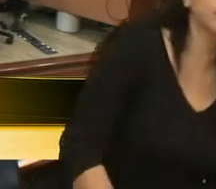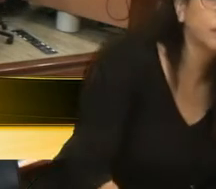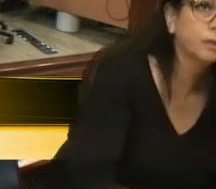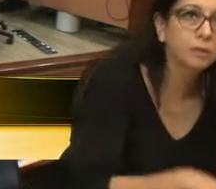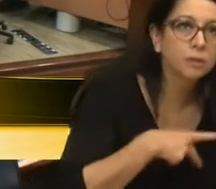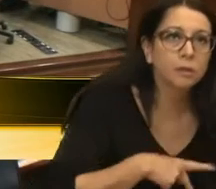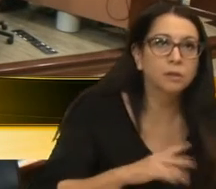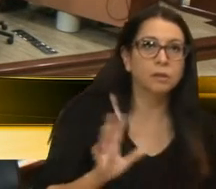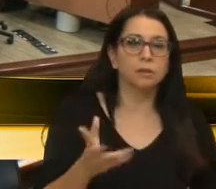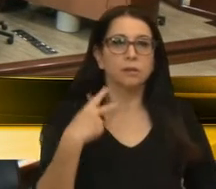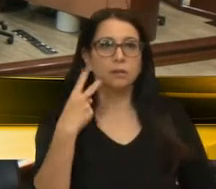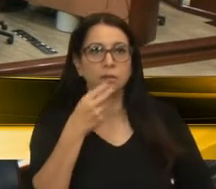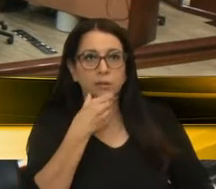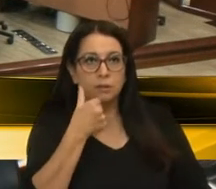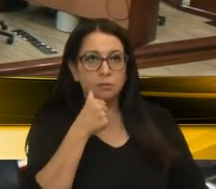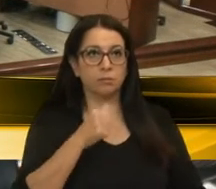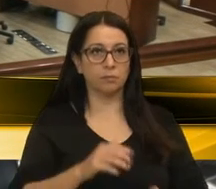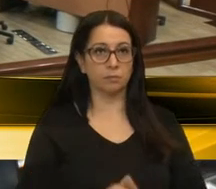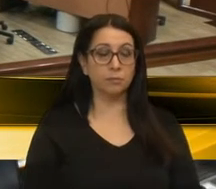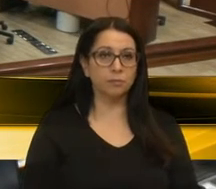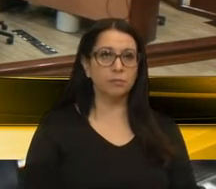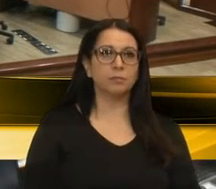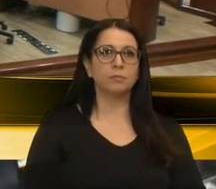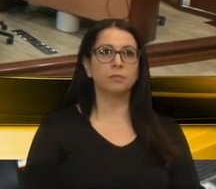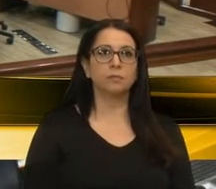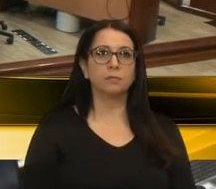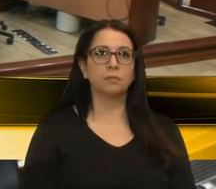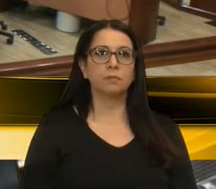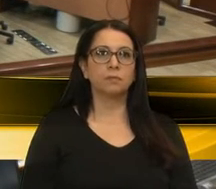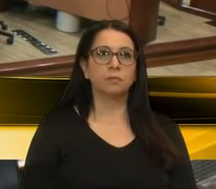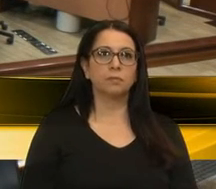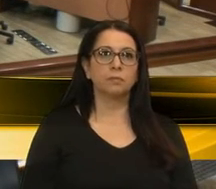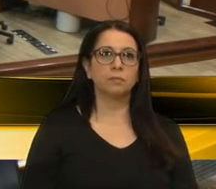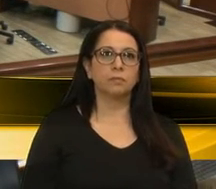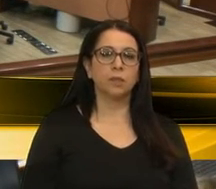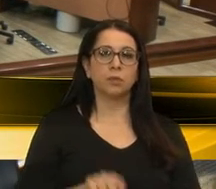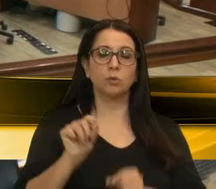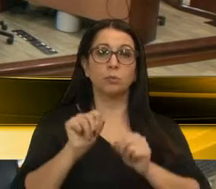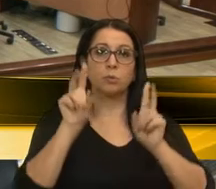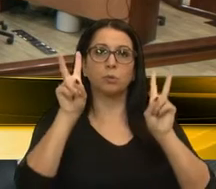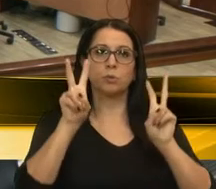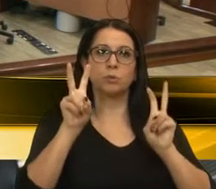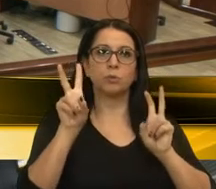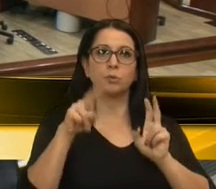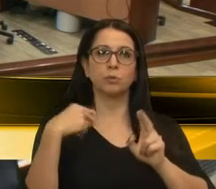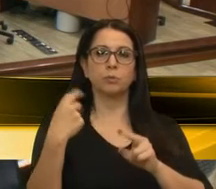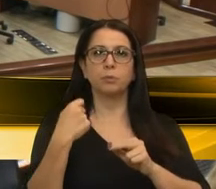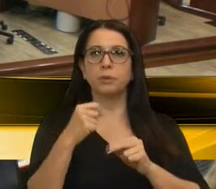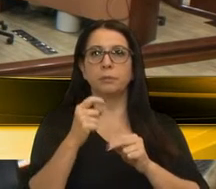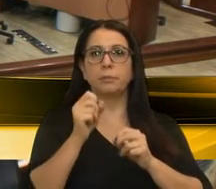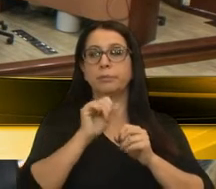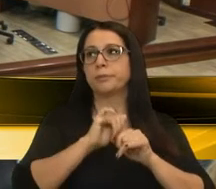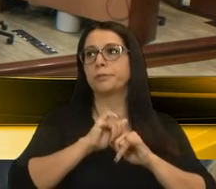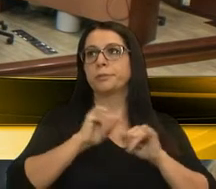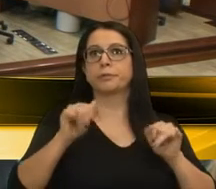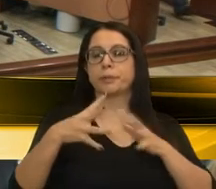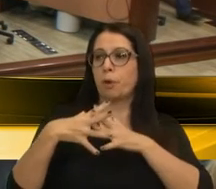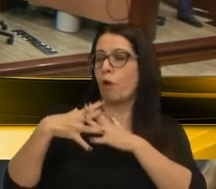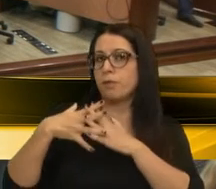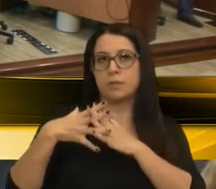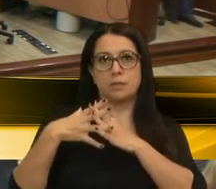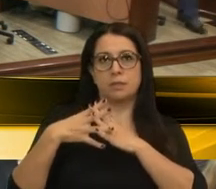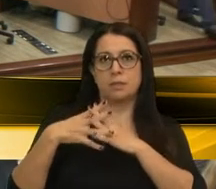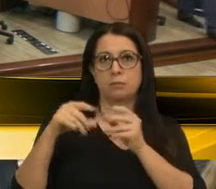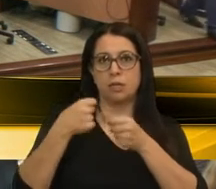Presidente, senhores e senhoras vereadoras, sobre esse assunto nós não precisamos polemizar, porque Caxias do Sul é muito